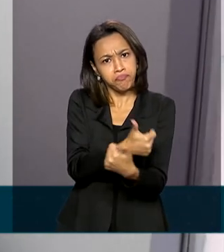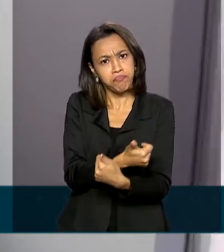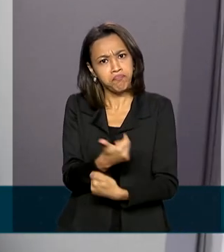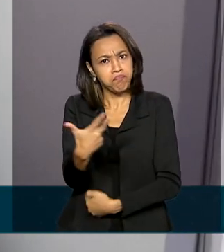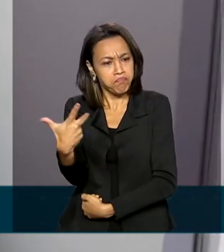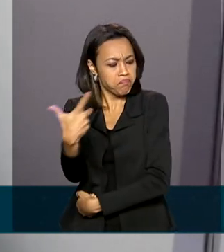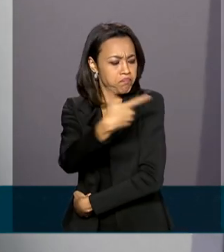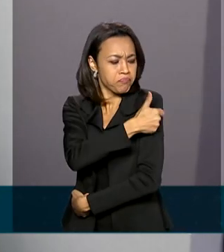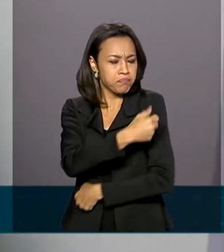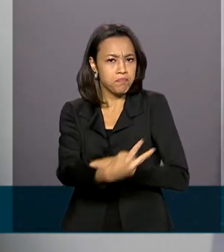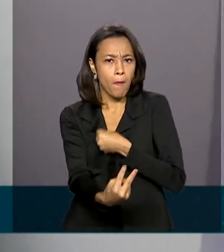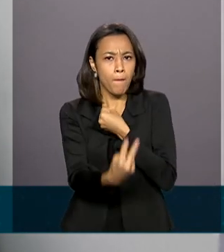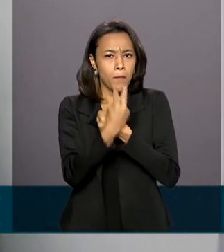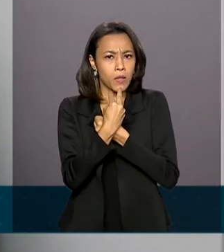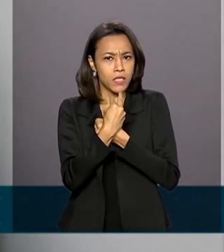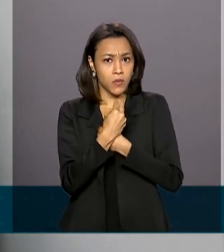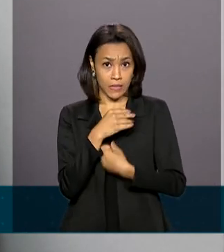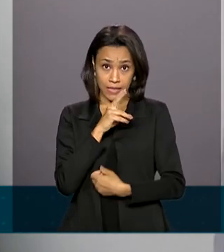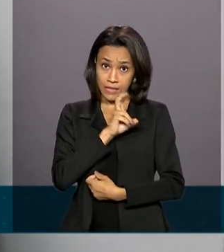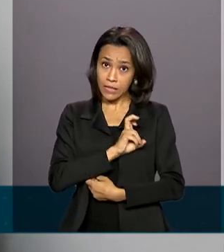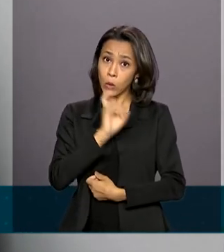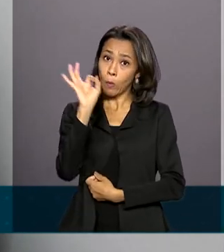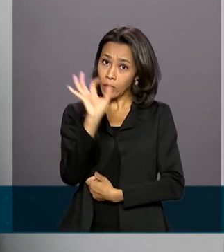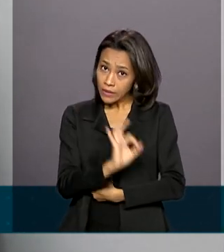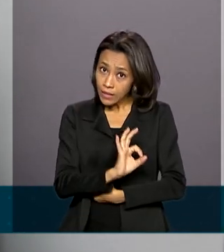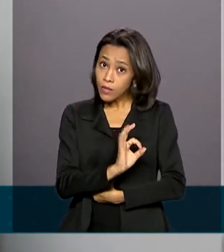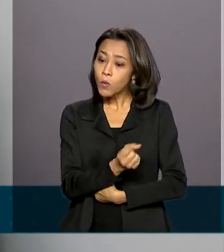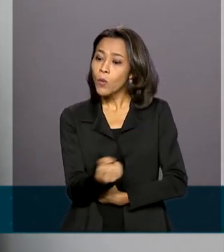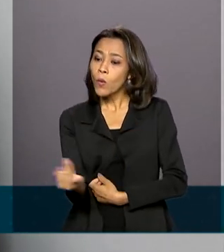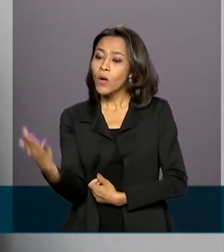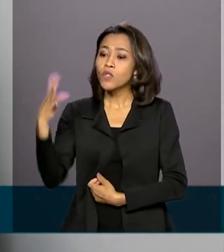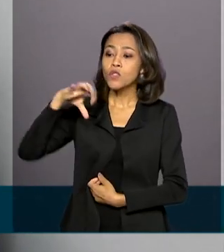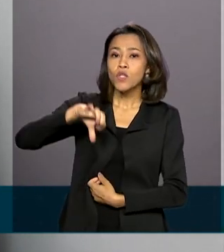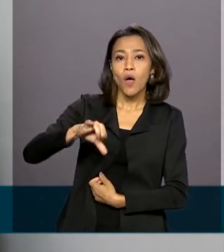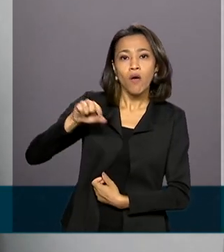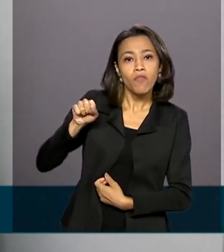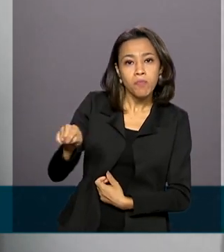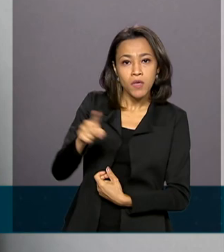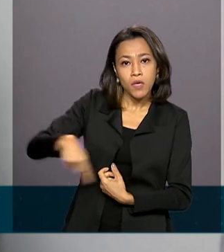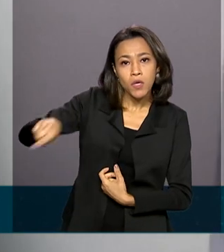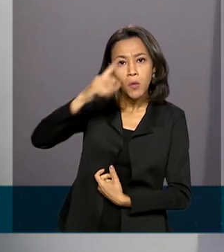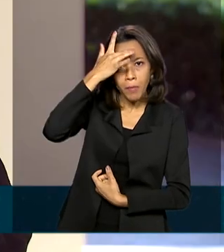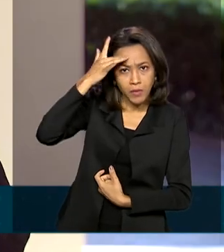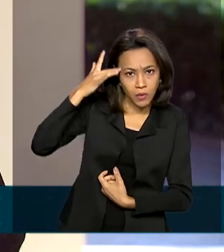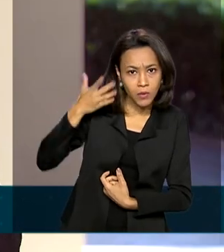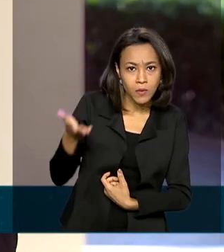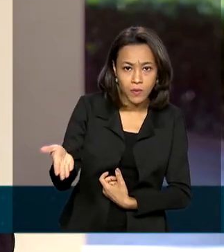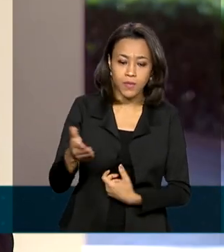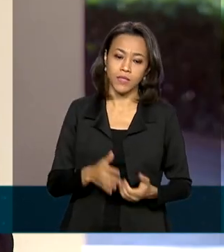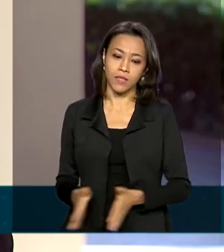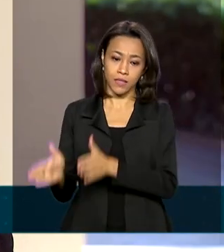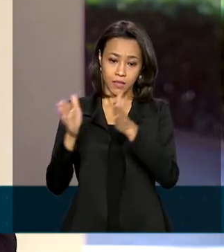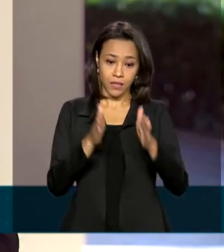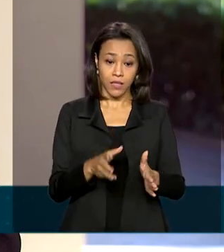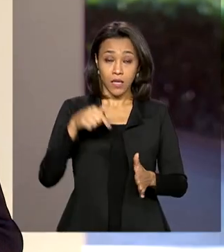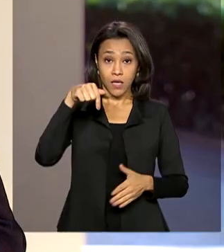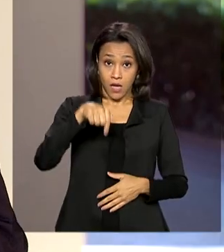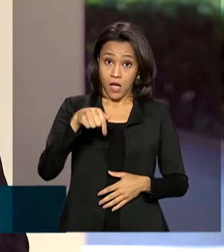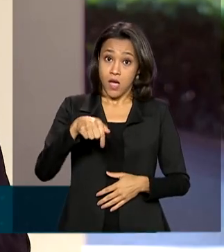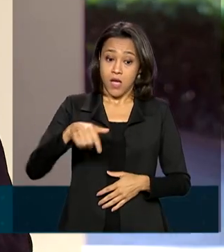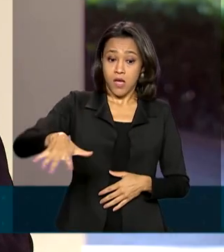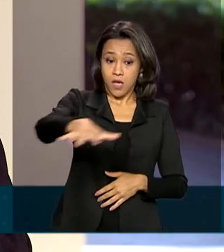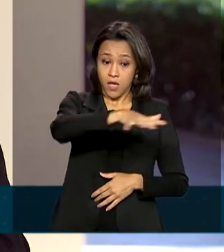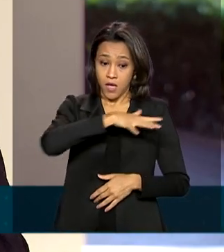de anticorpos e menos de 5% dos 9 mil voluntários relataram efeitos adversos. O Instituto Butantan deve